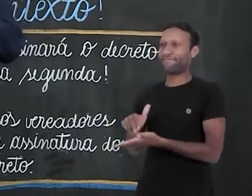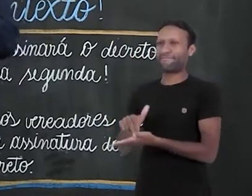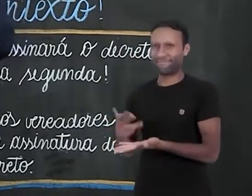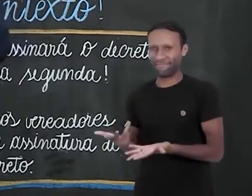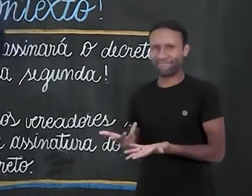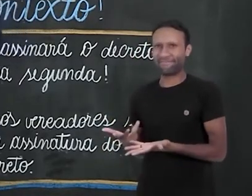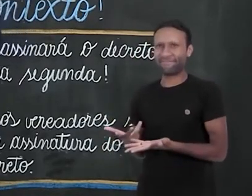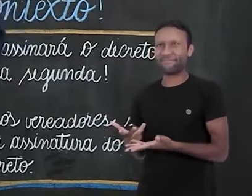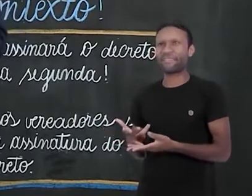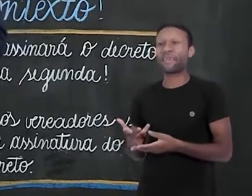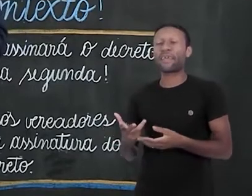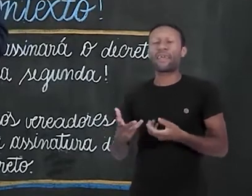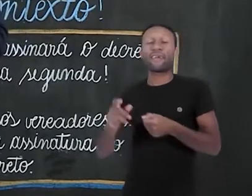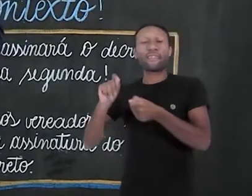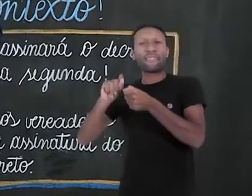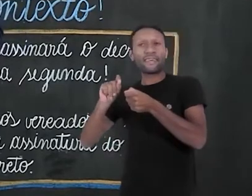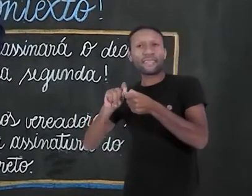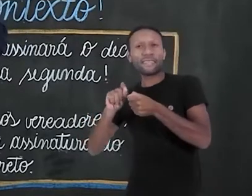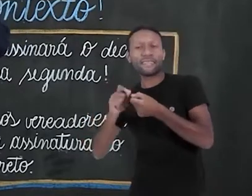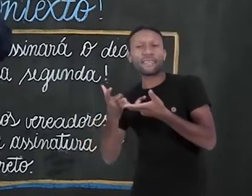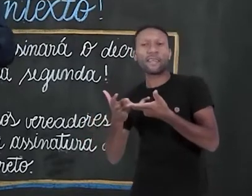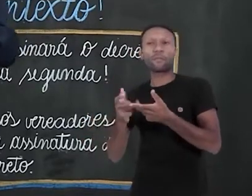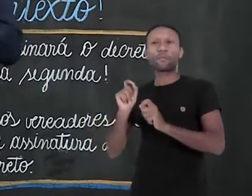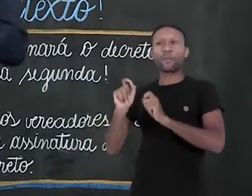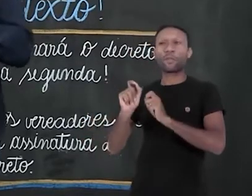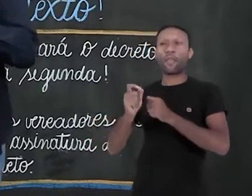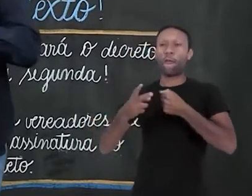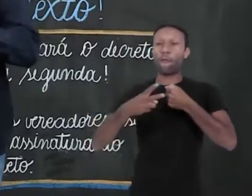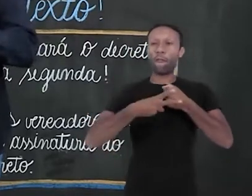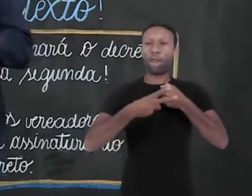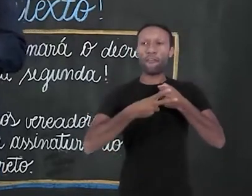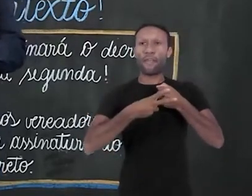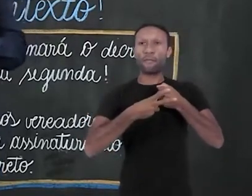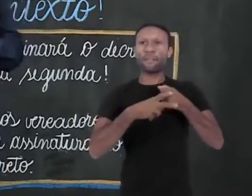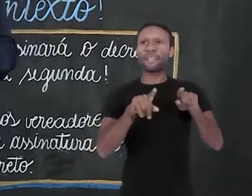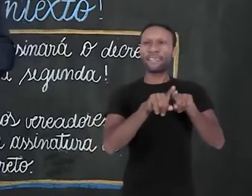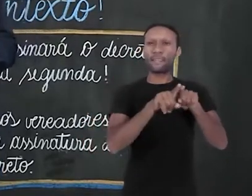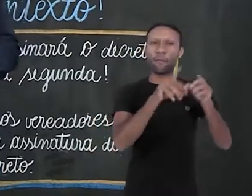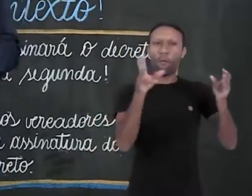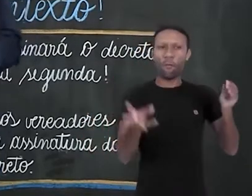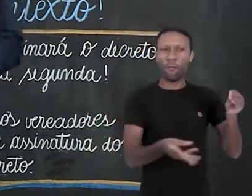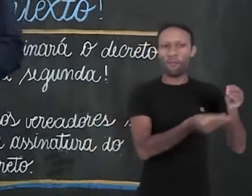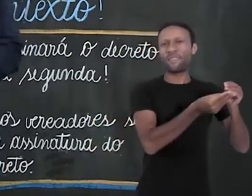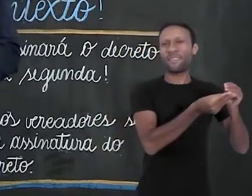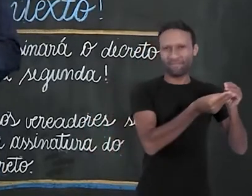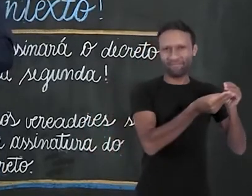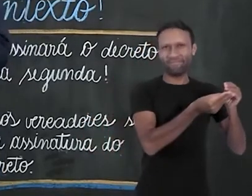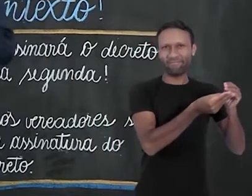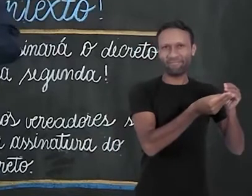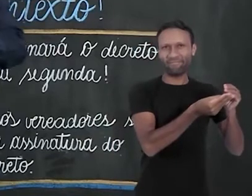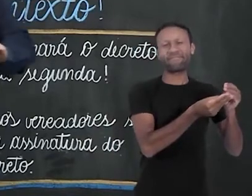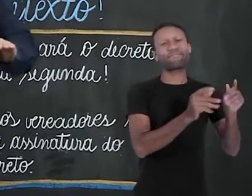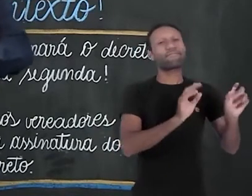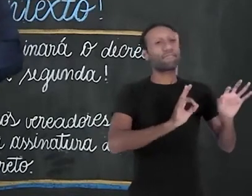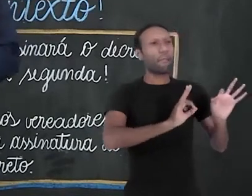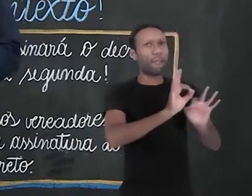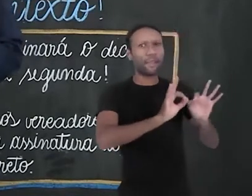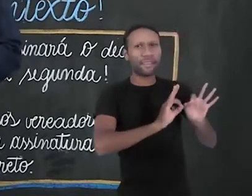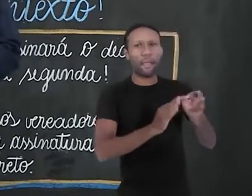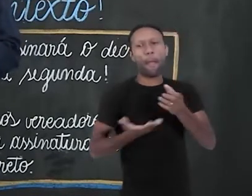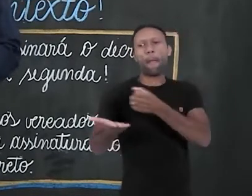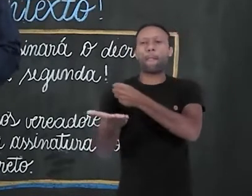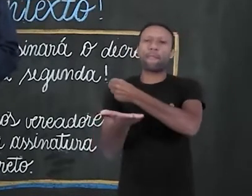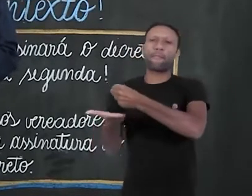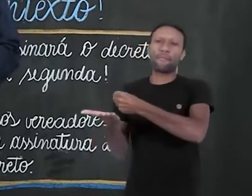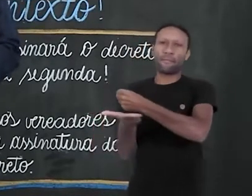Fizemos é um verbo e o teste é o complemento do verbo. Essa estrutura, sujeito, verbo e complemento, é a estrutura básica